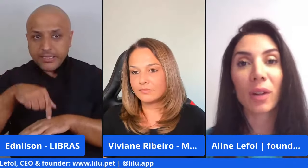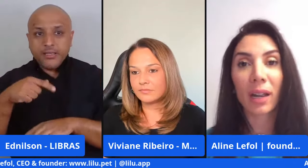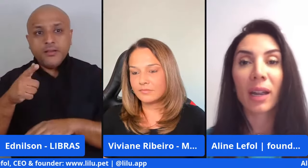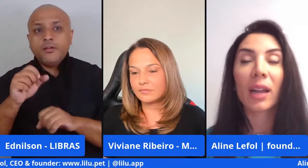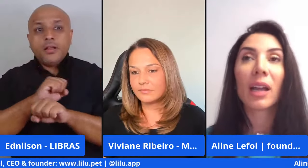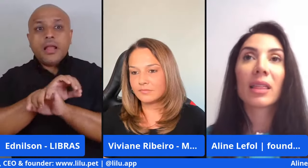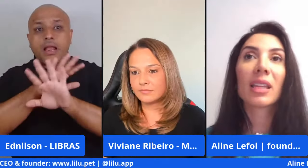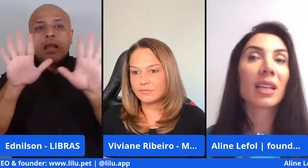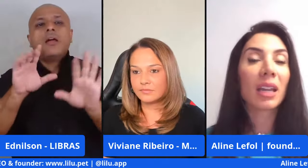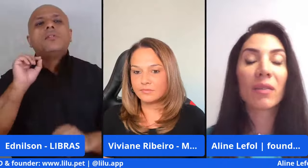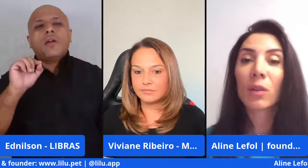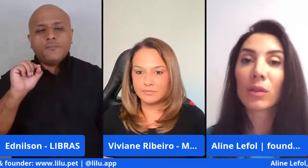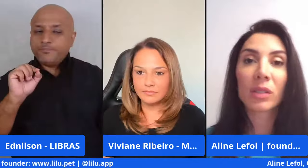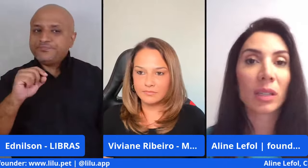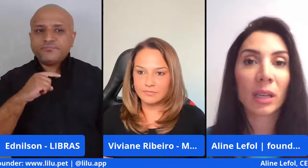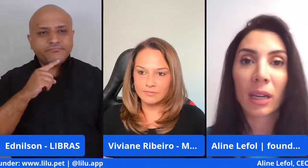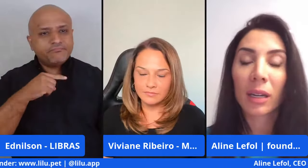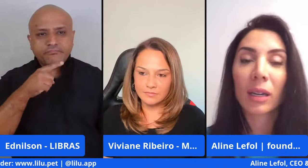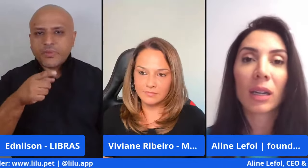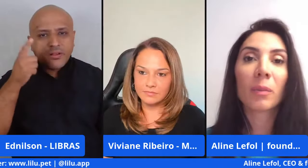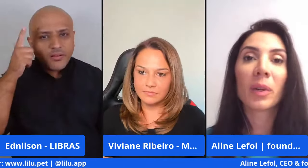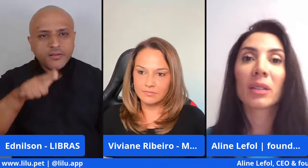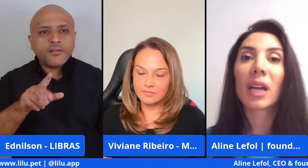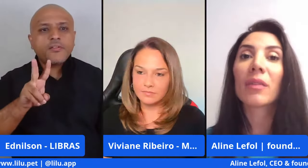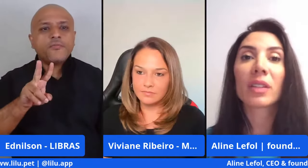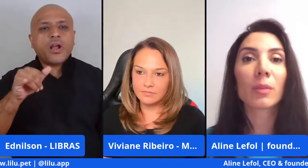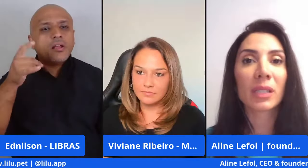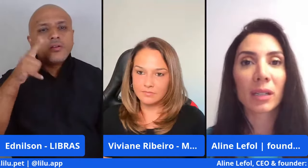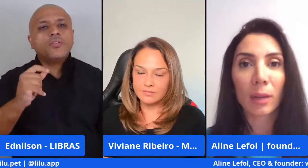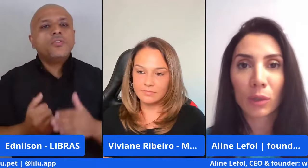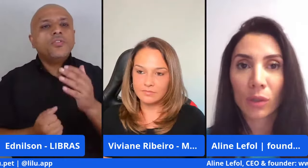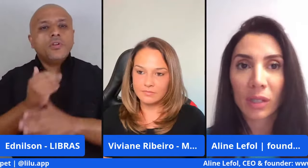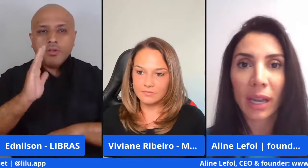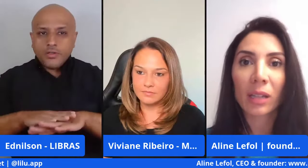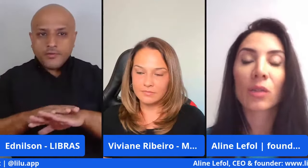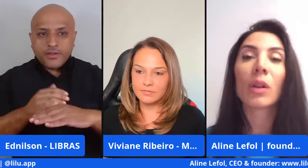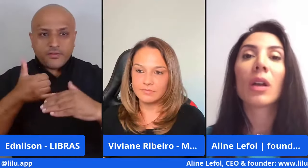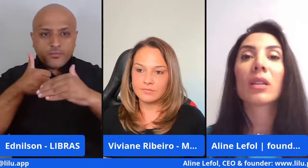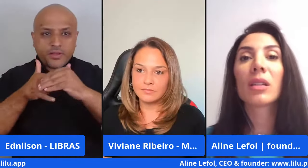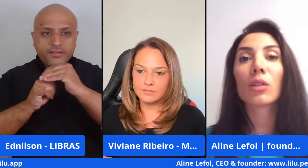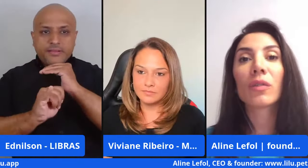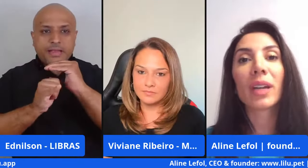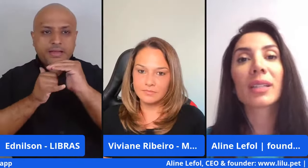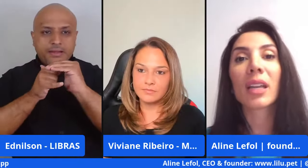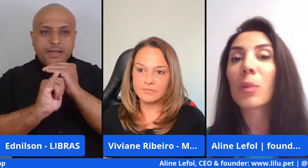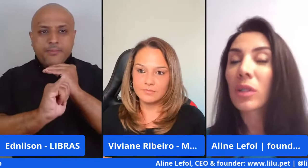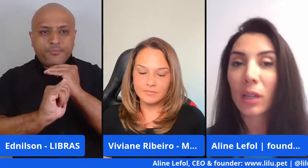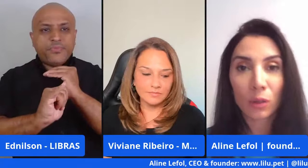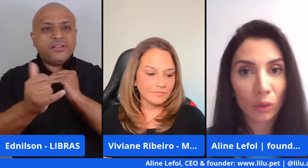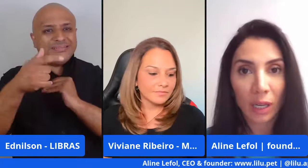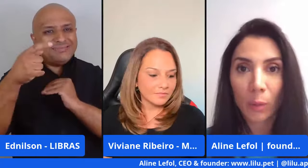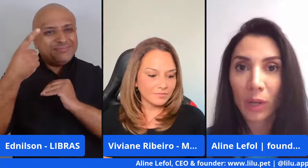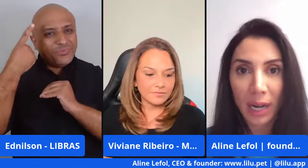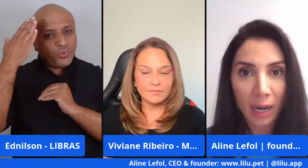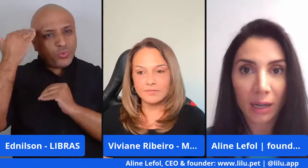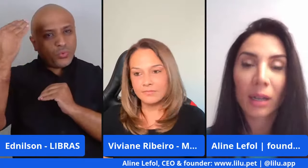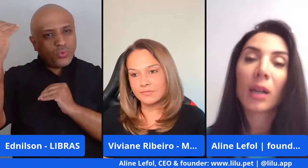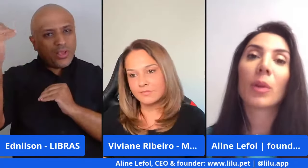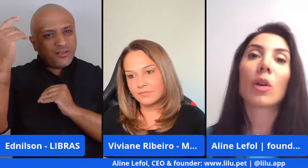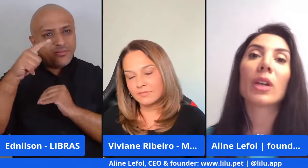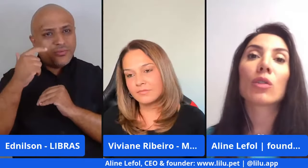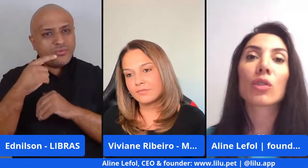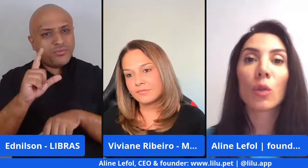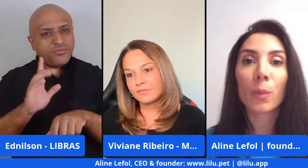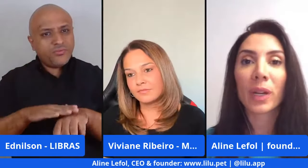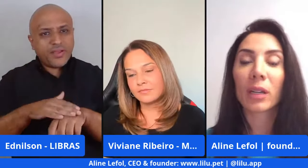estar clara é, ninguém vai conseguir implantar e fazer uma startup de sucesso se não tiver 100% do tempo nela,